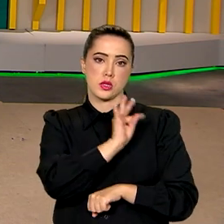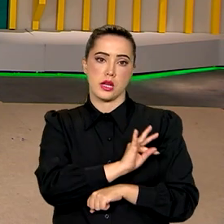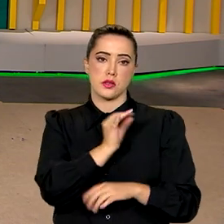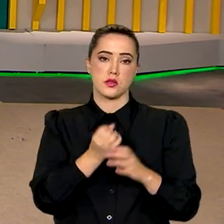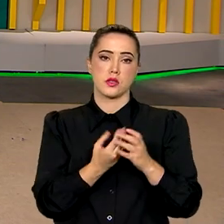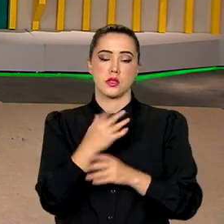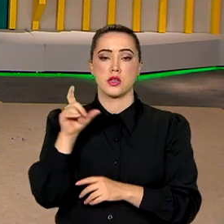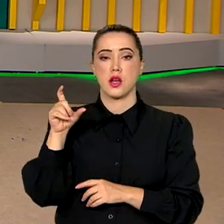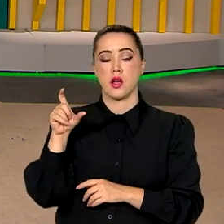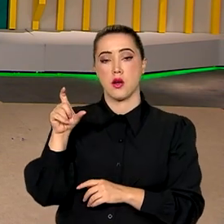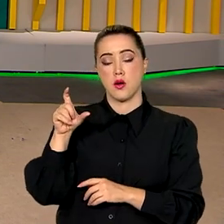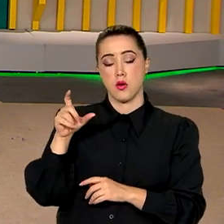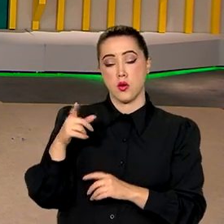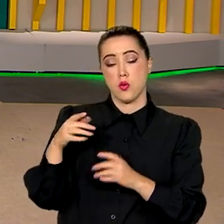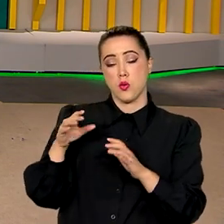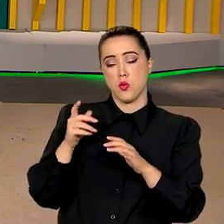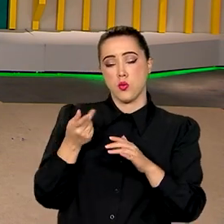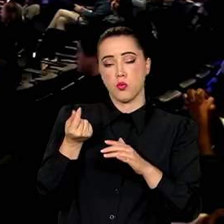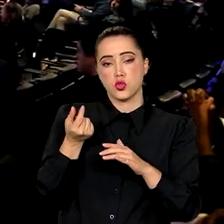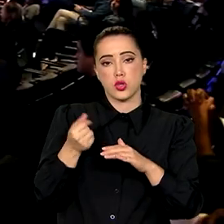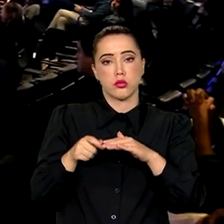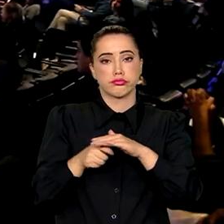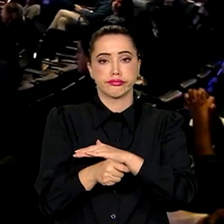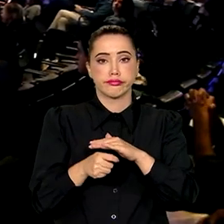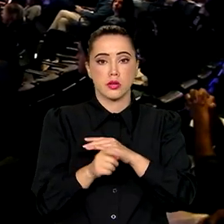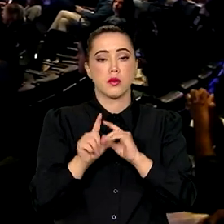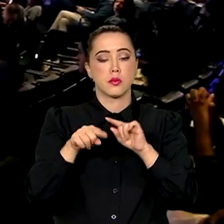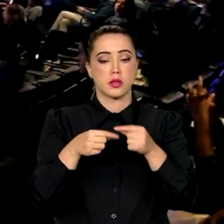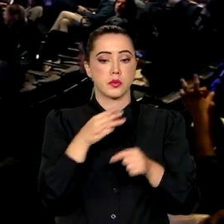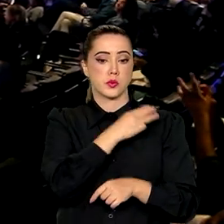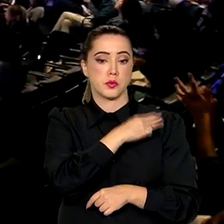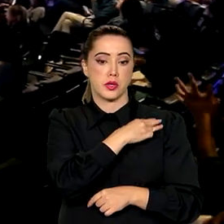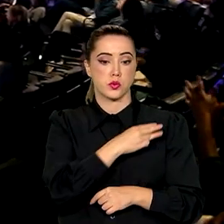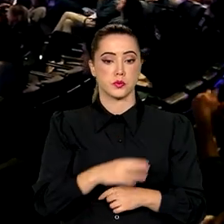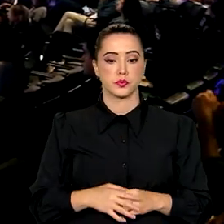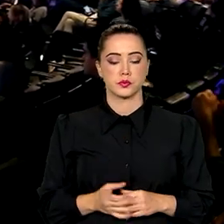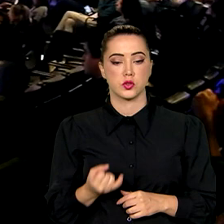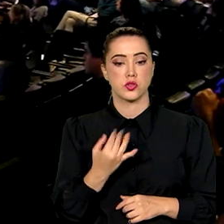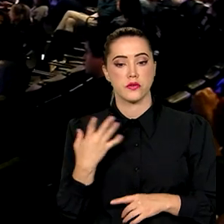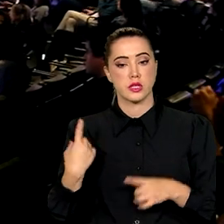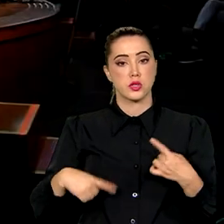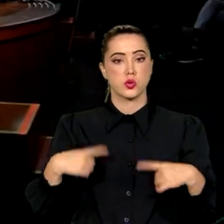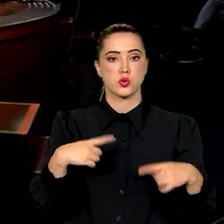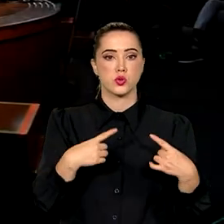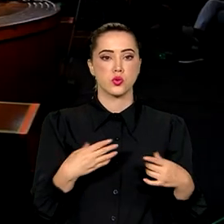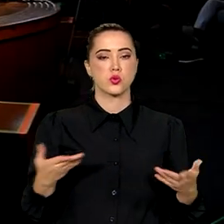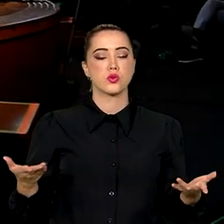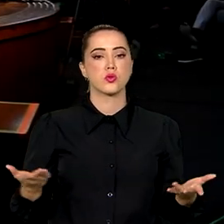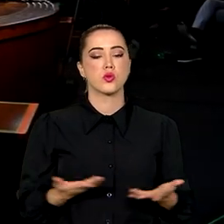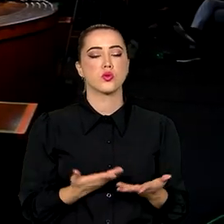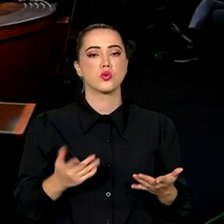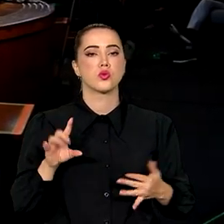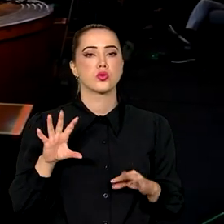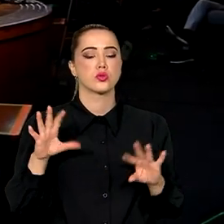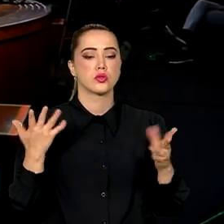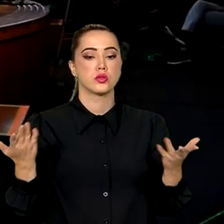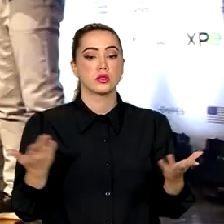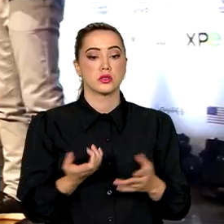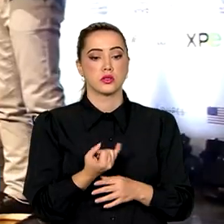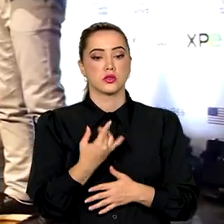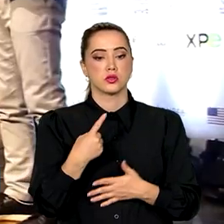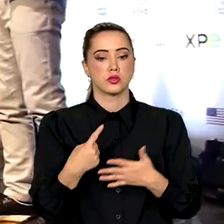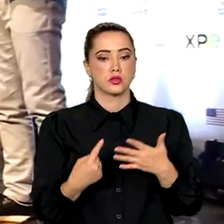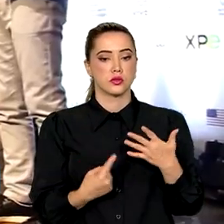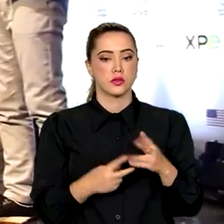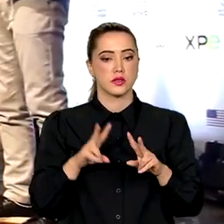uma bolsa poupança para o ensino médio. Várias mesas de debate estão ocorrendo durante o dia, com as mais